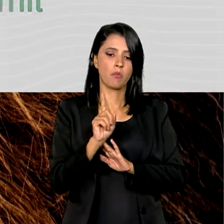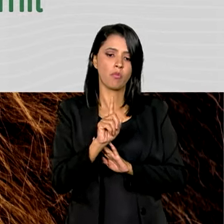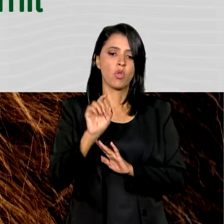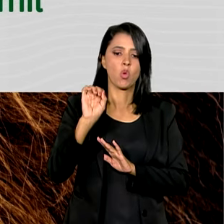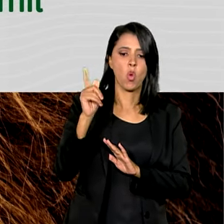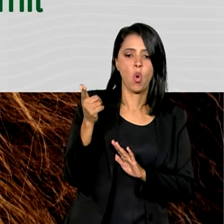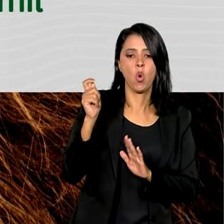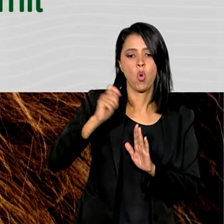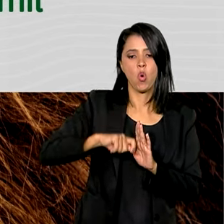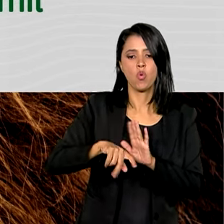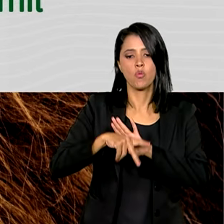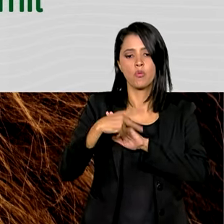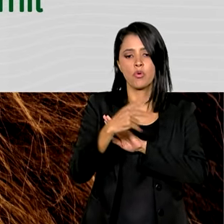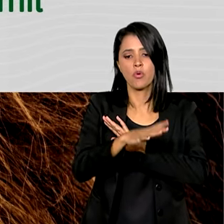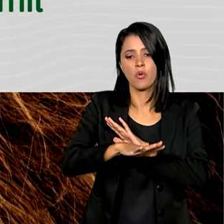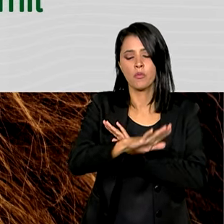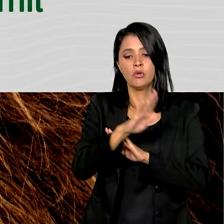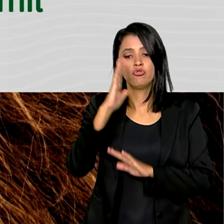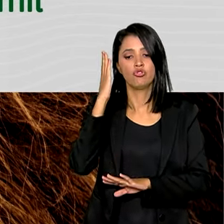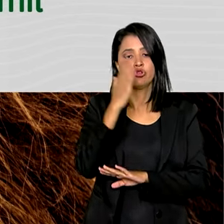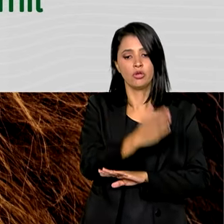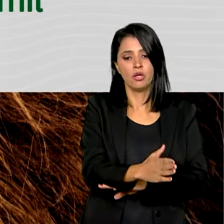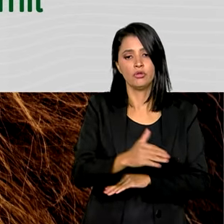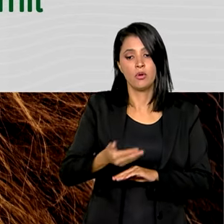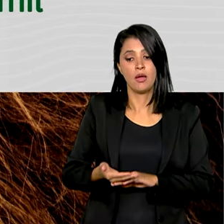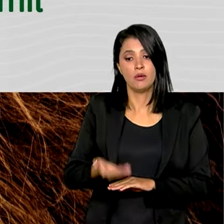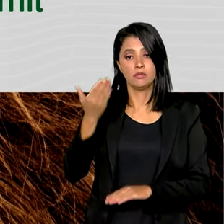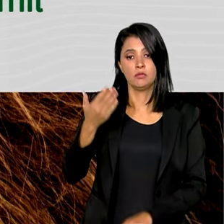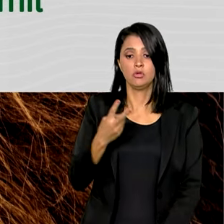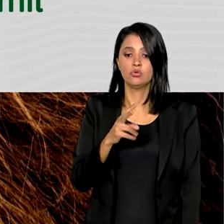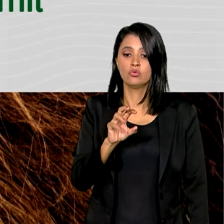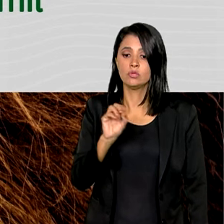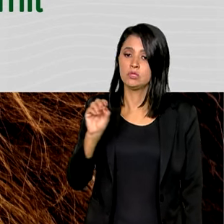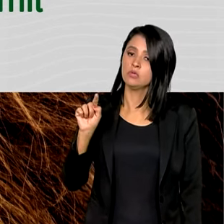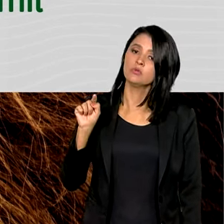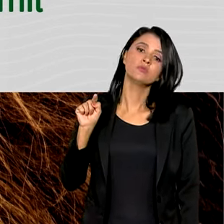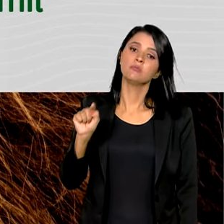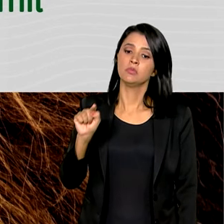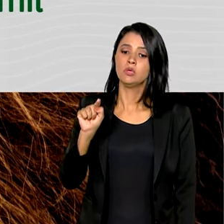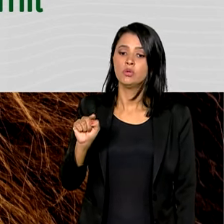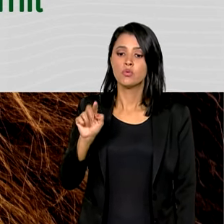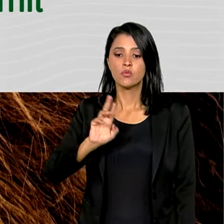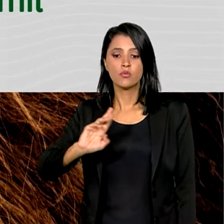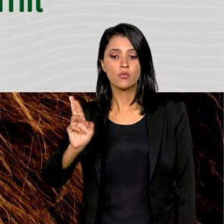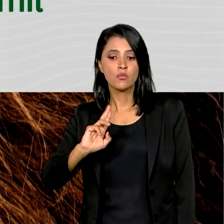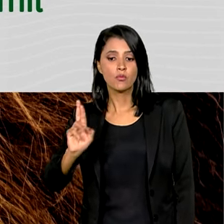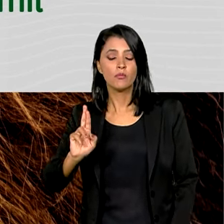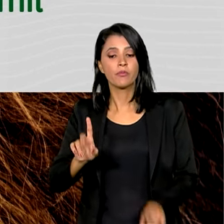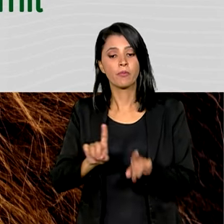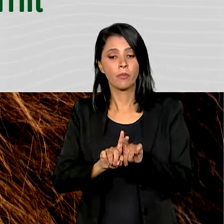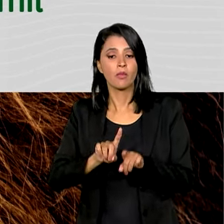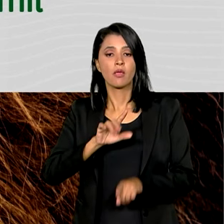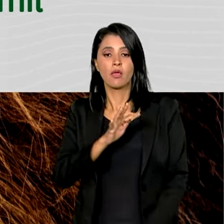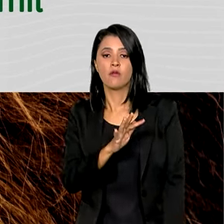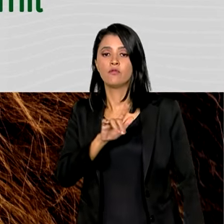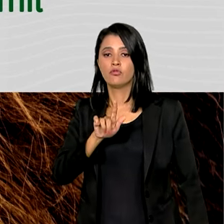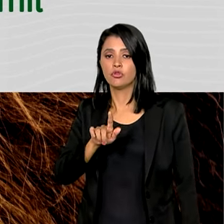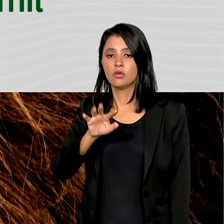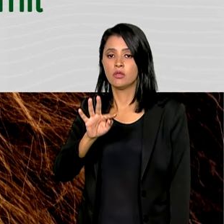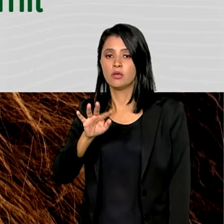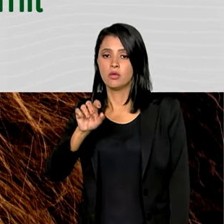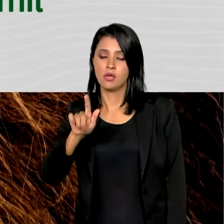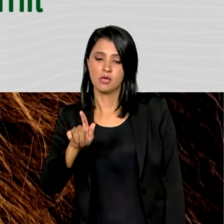tributado exclusivamente na fonte, acima de R$ 200 mil. Isso inclui o FGTS,